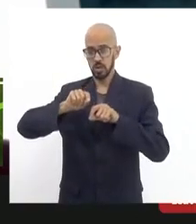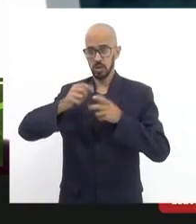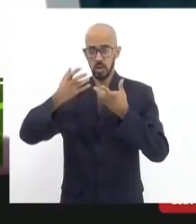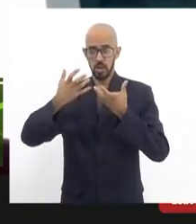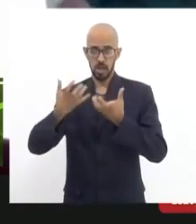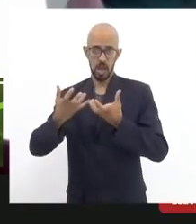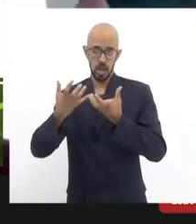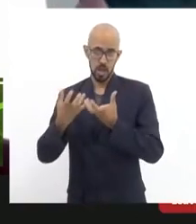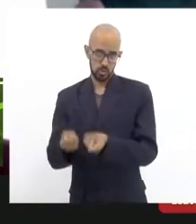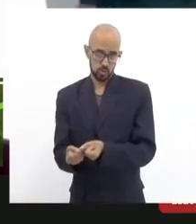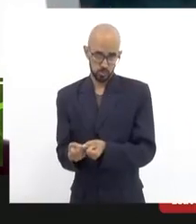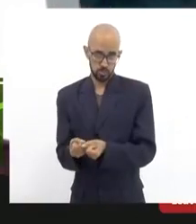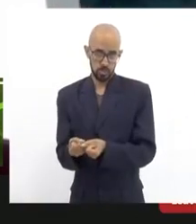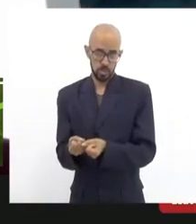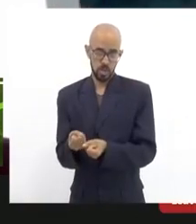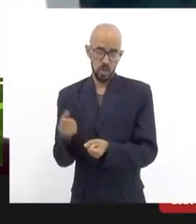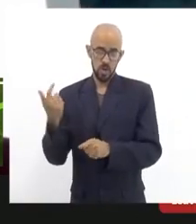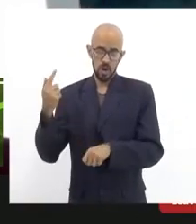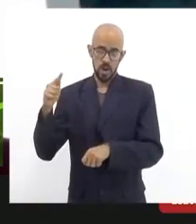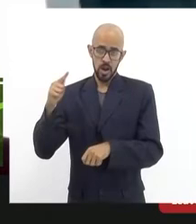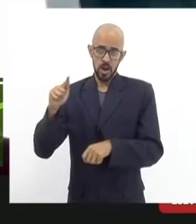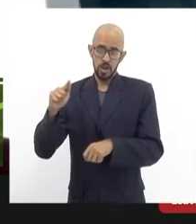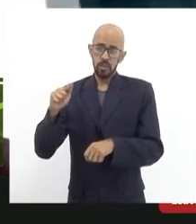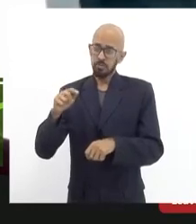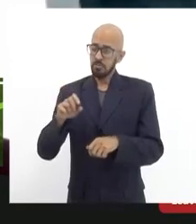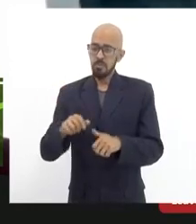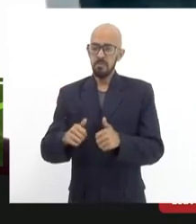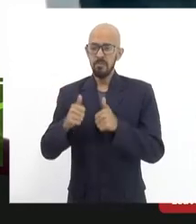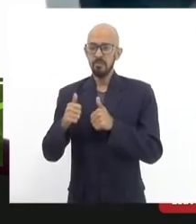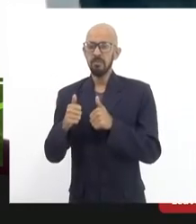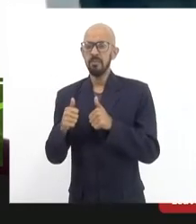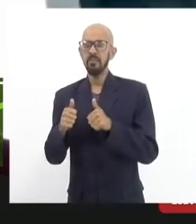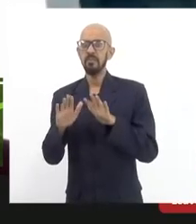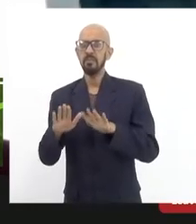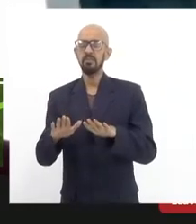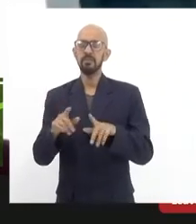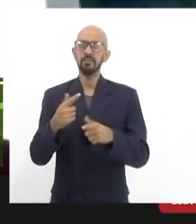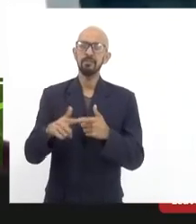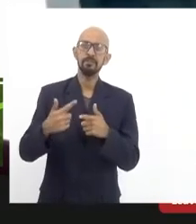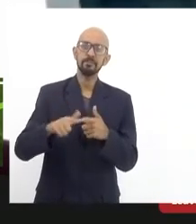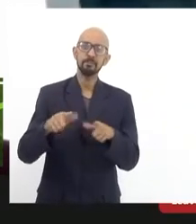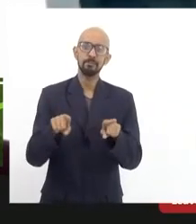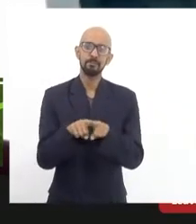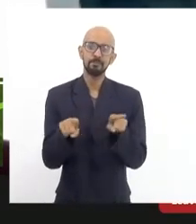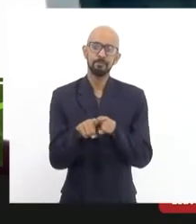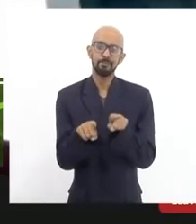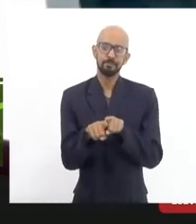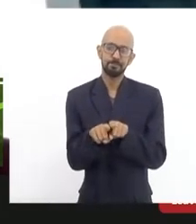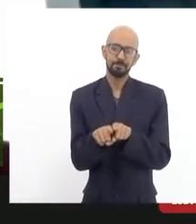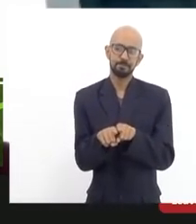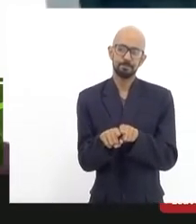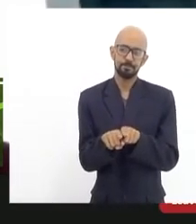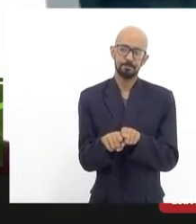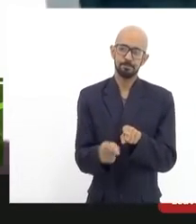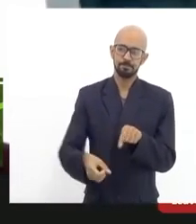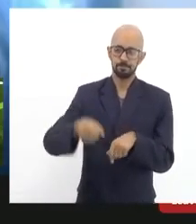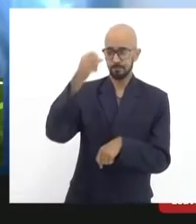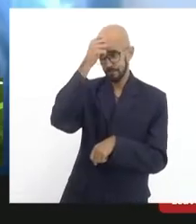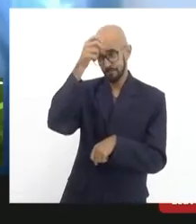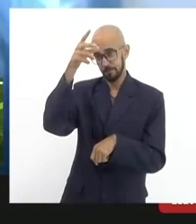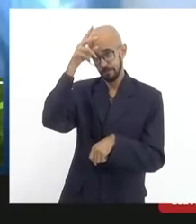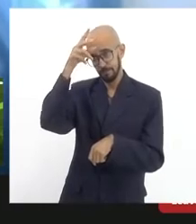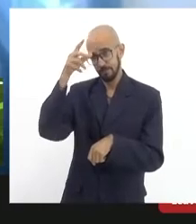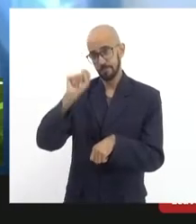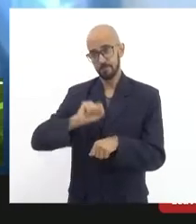assumir garantindo isso tudo bem o problema é que também o município como governo do estado em especial governo